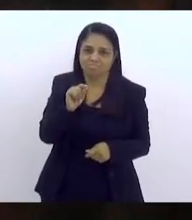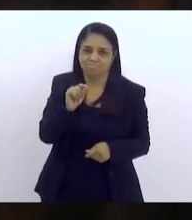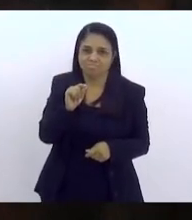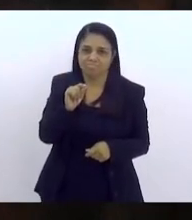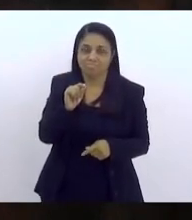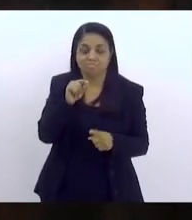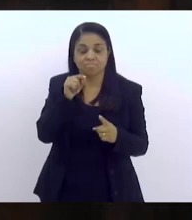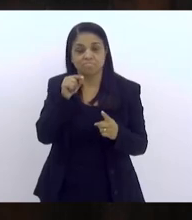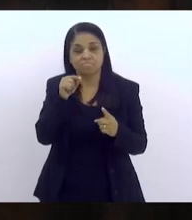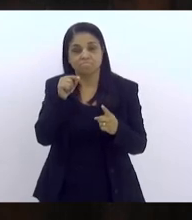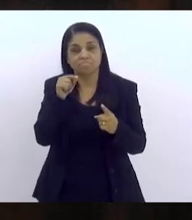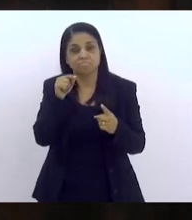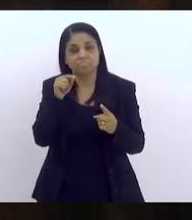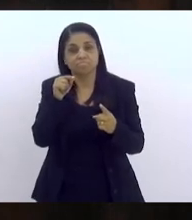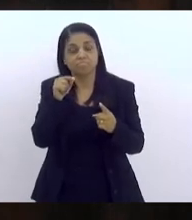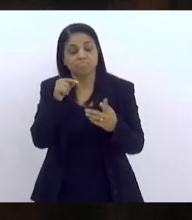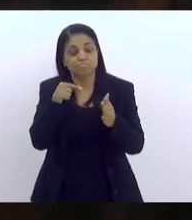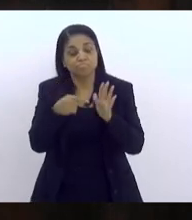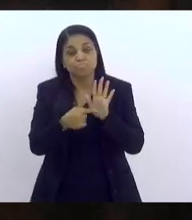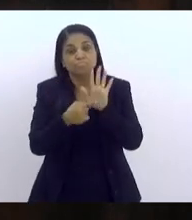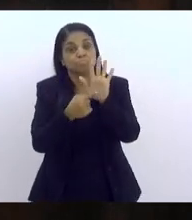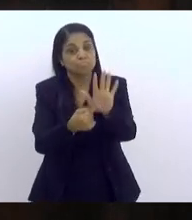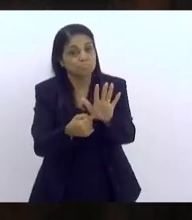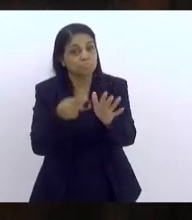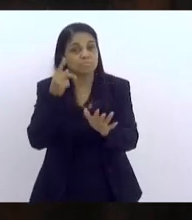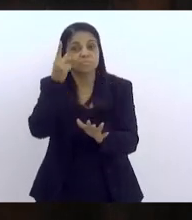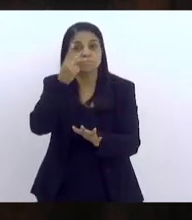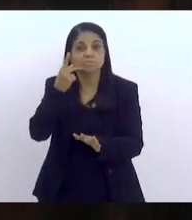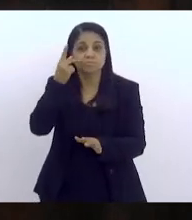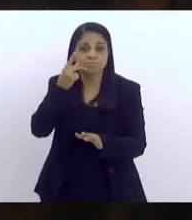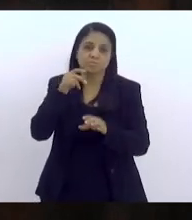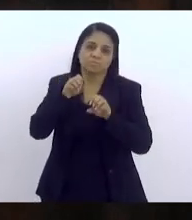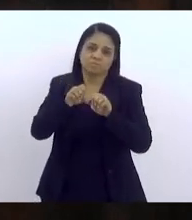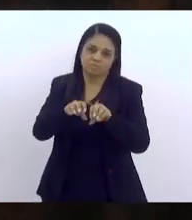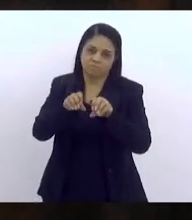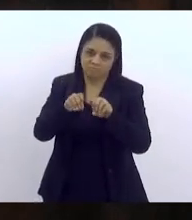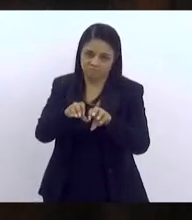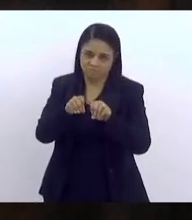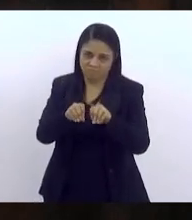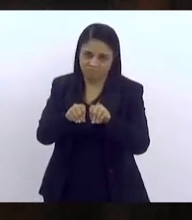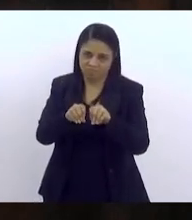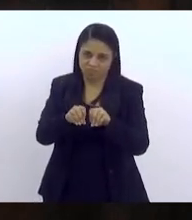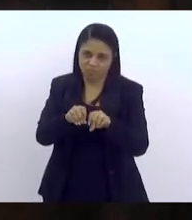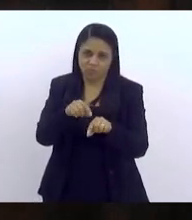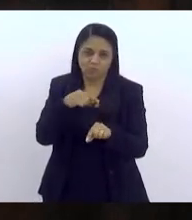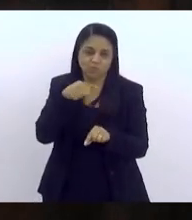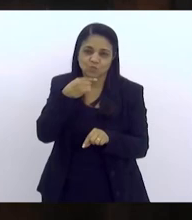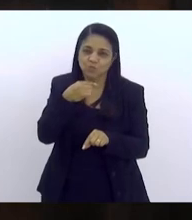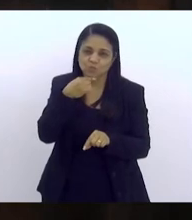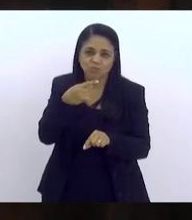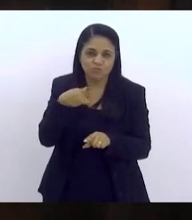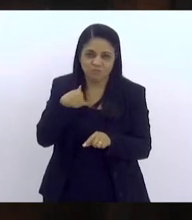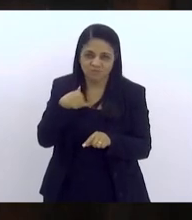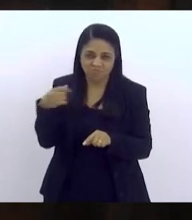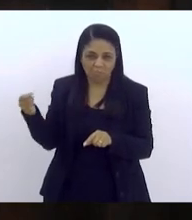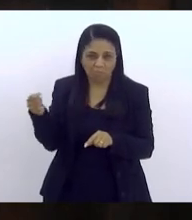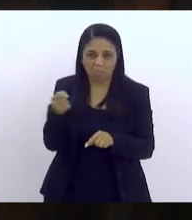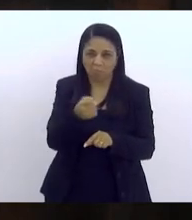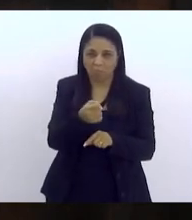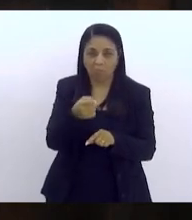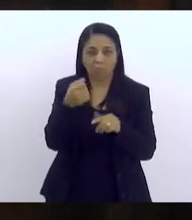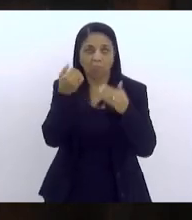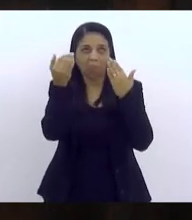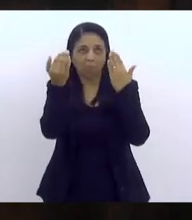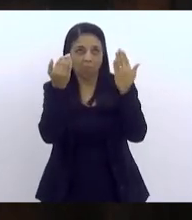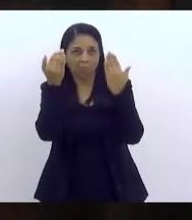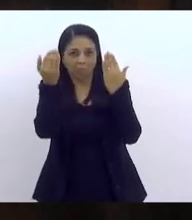apontadas pela política educacional. não basta apenas a gente colocar nós, pobres psicólogos,